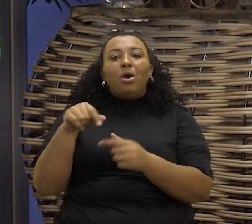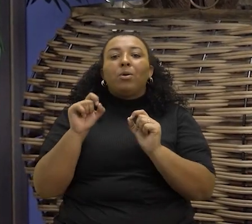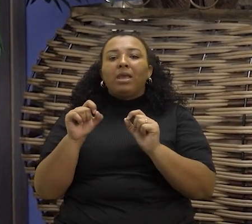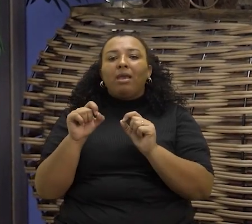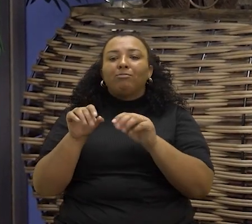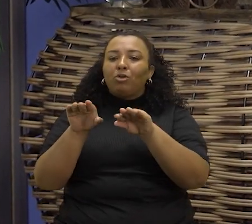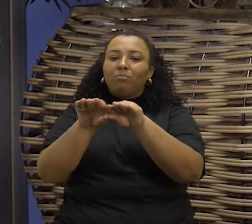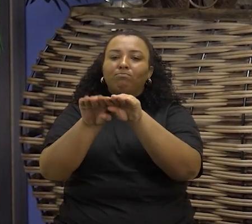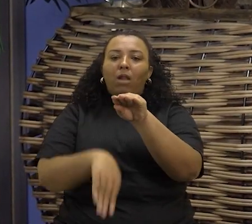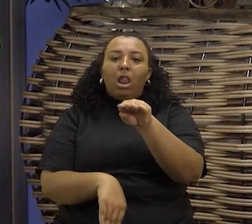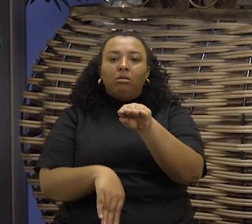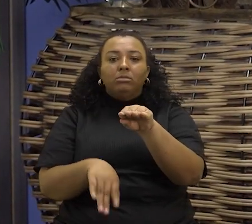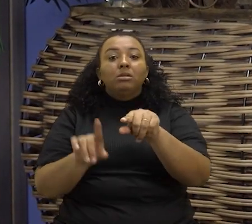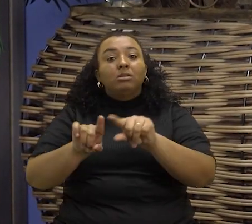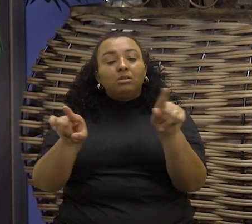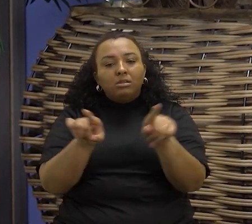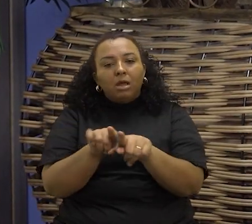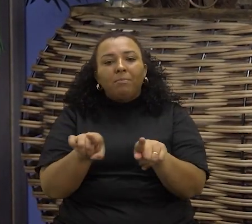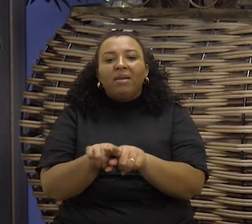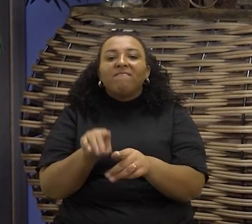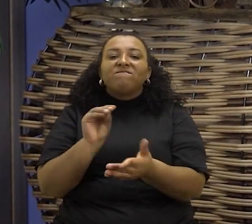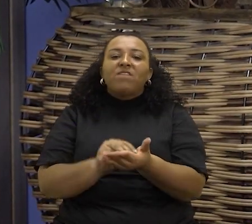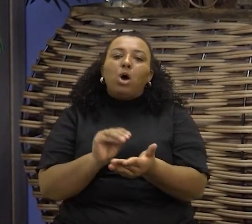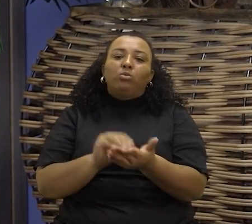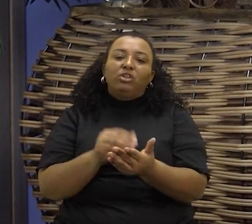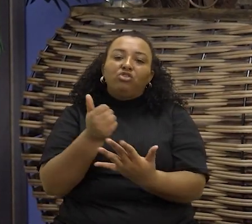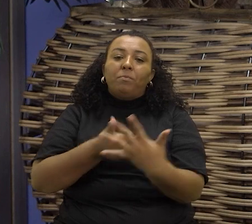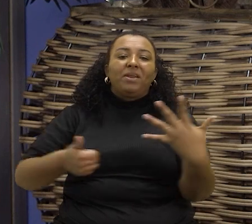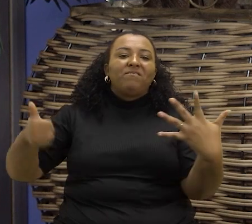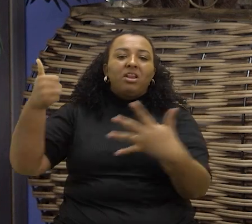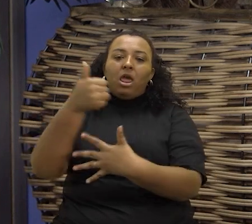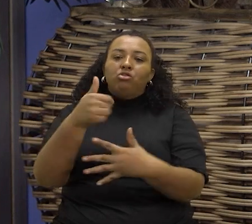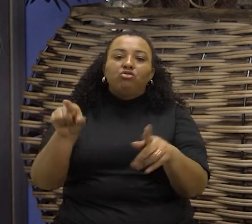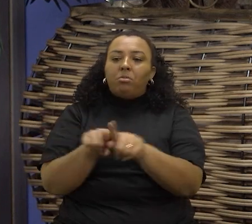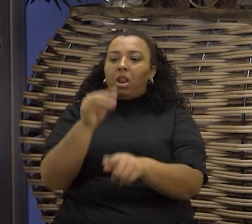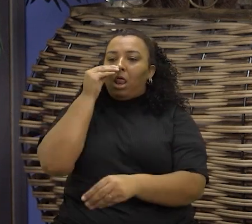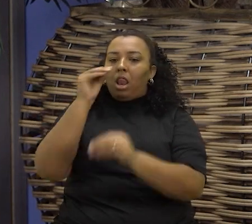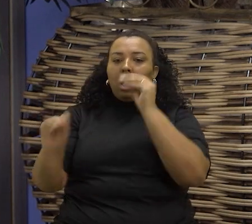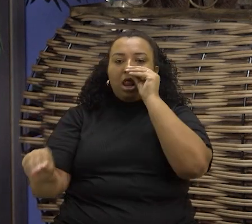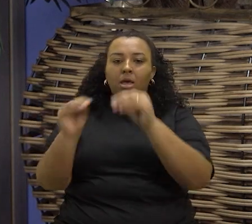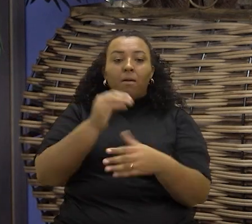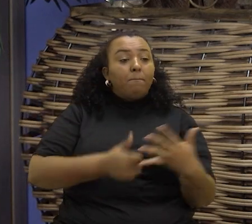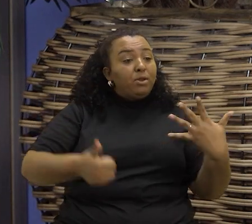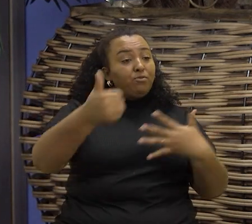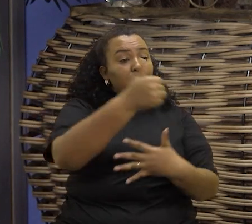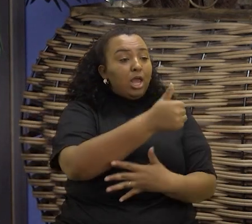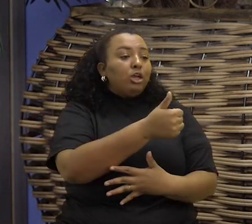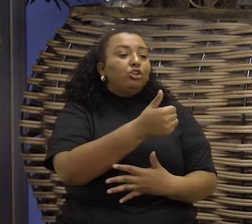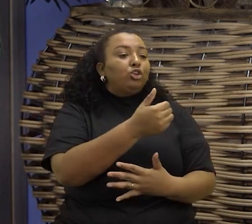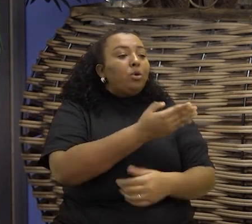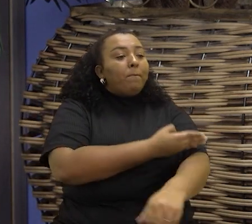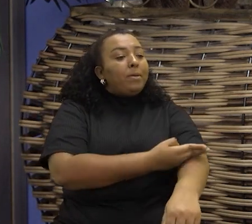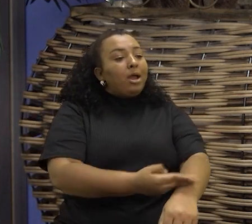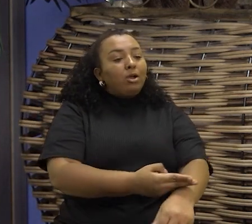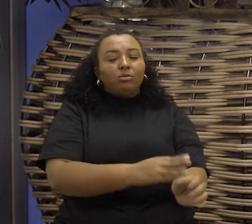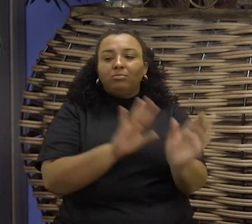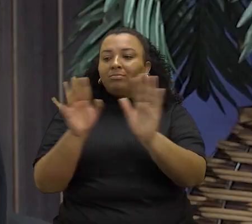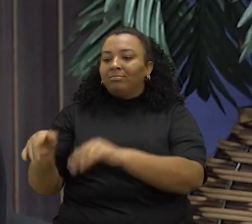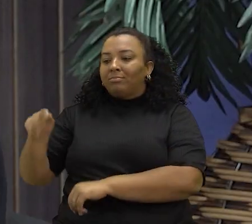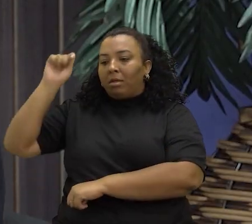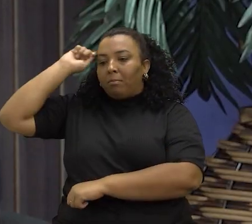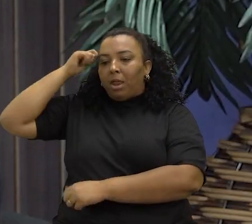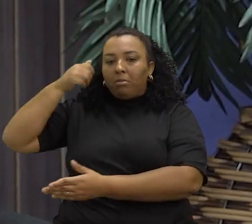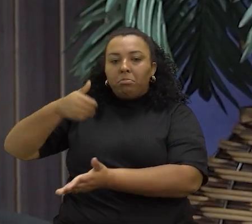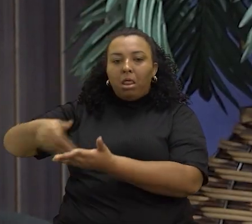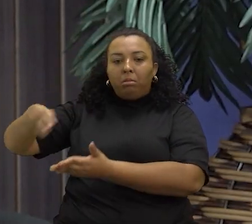pressuposto da discriminação e da existência de privilégios e exclusões, né? Privilégios para os brancos e exclusões dos negros.